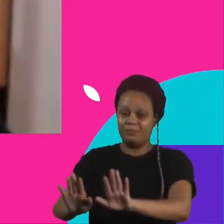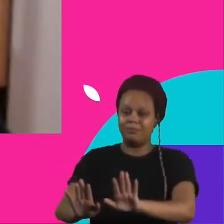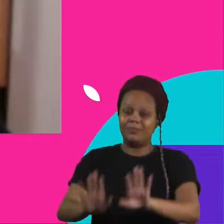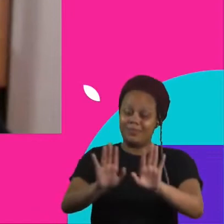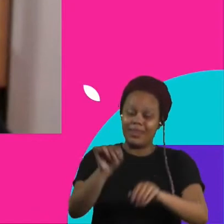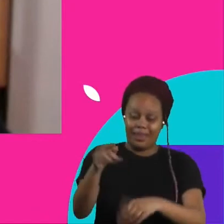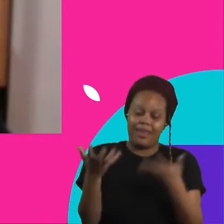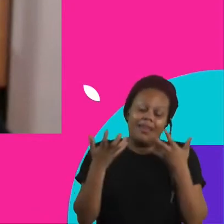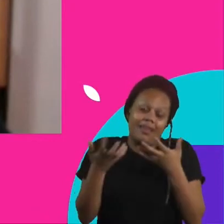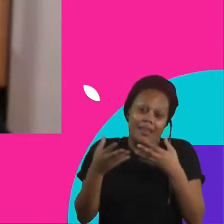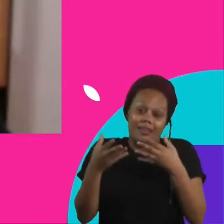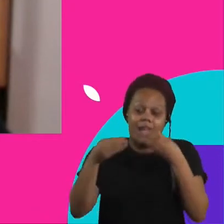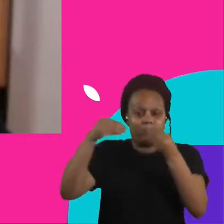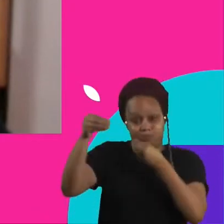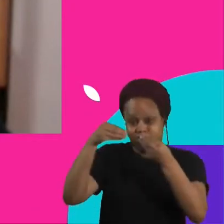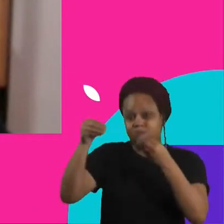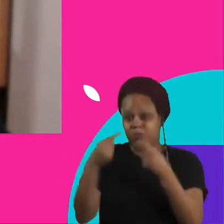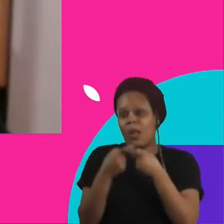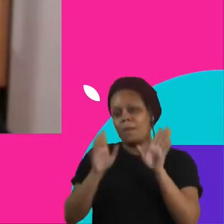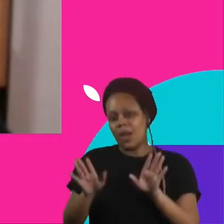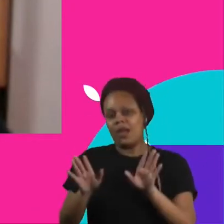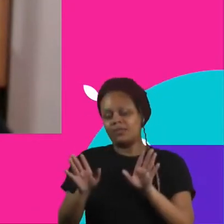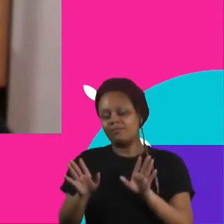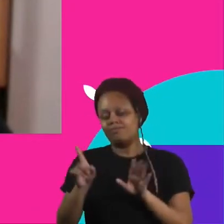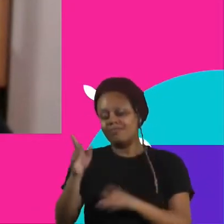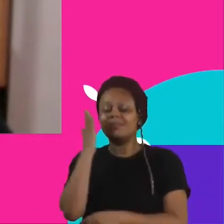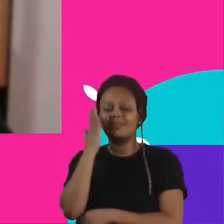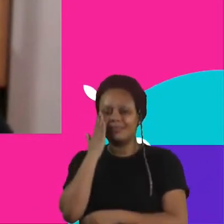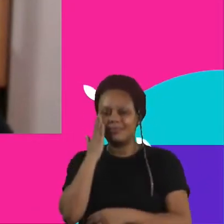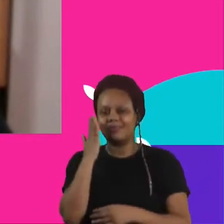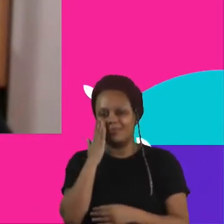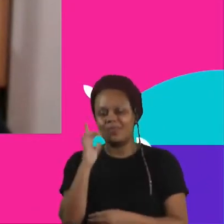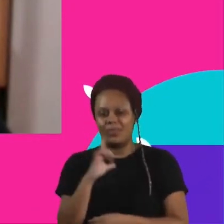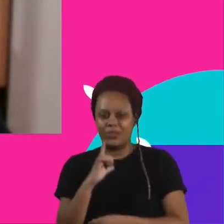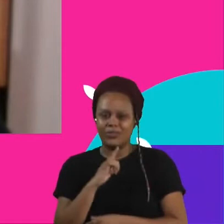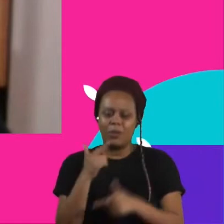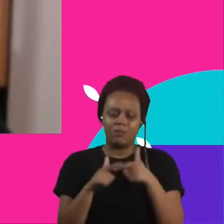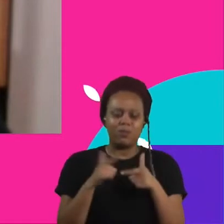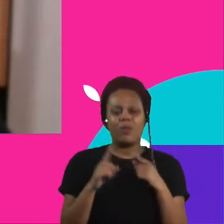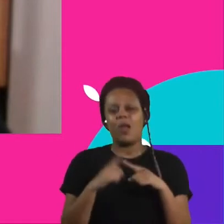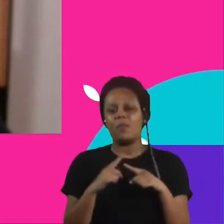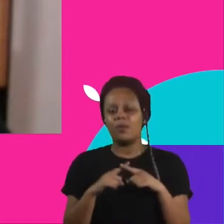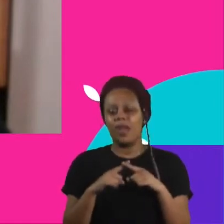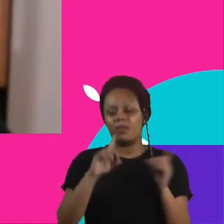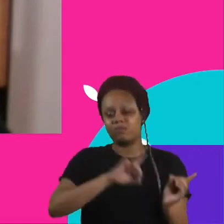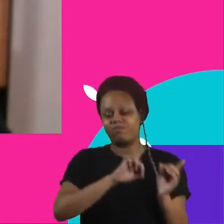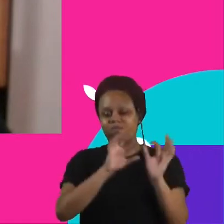de transparência, né? Mas aquilo efetivamente estava atrapalhando... é... o dia a dia de trabalho.